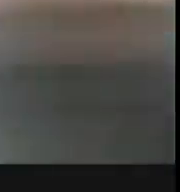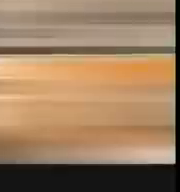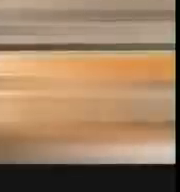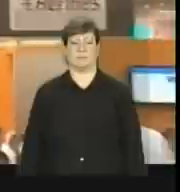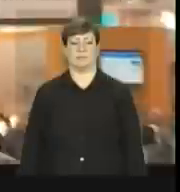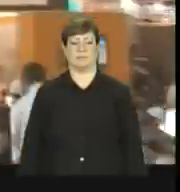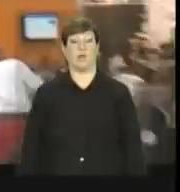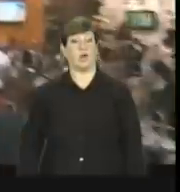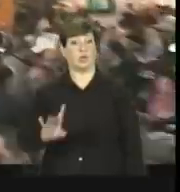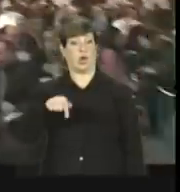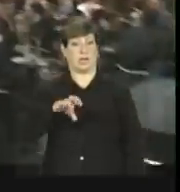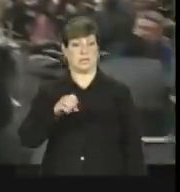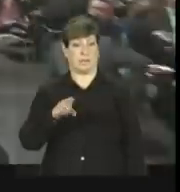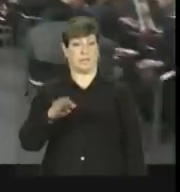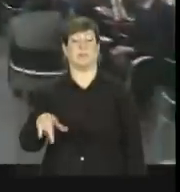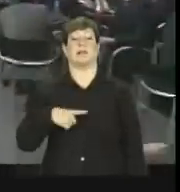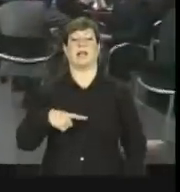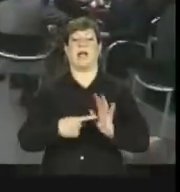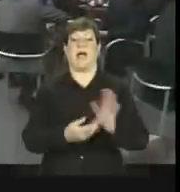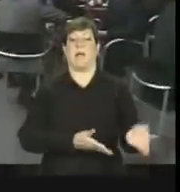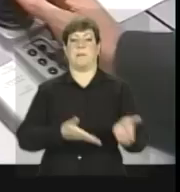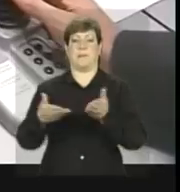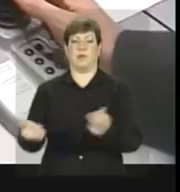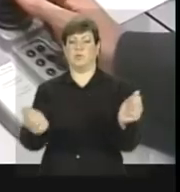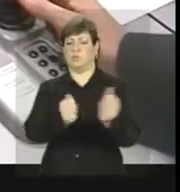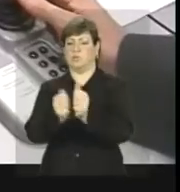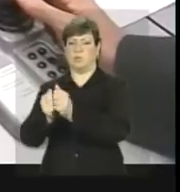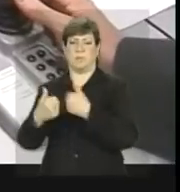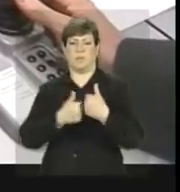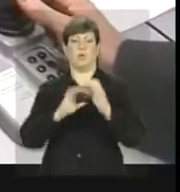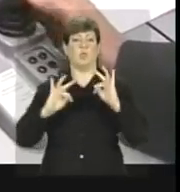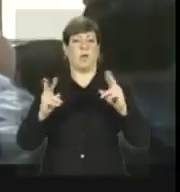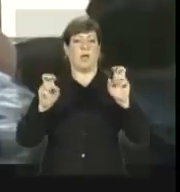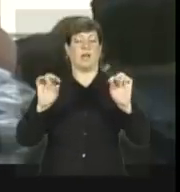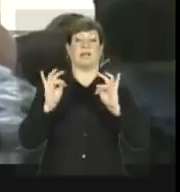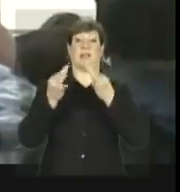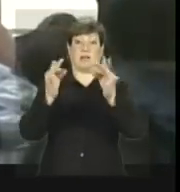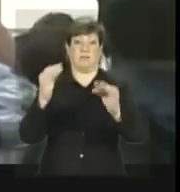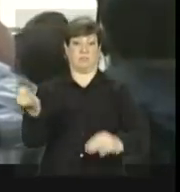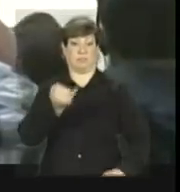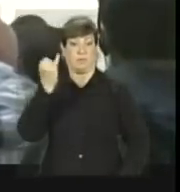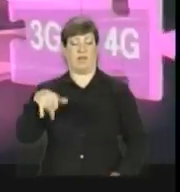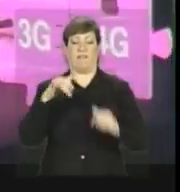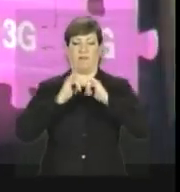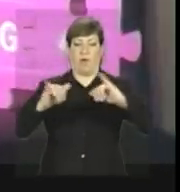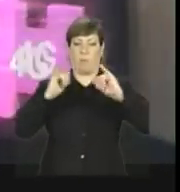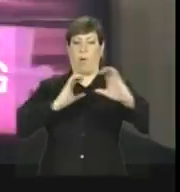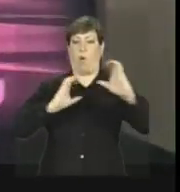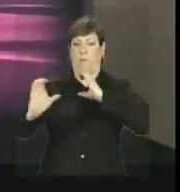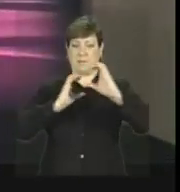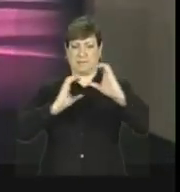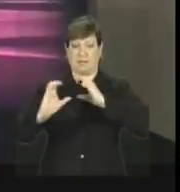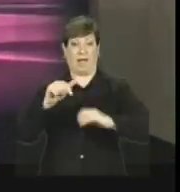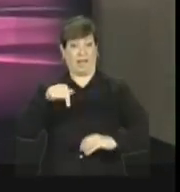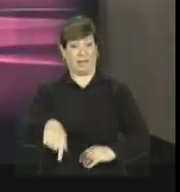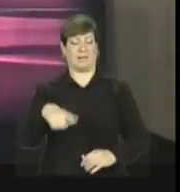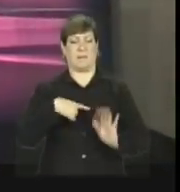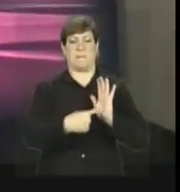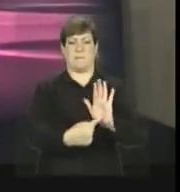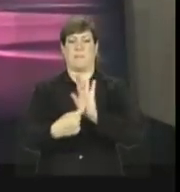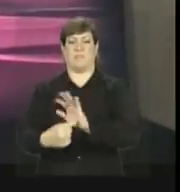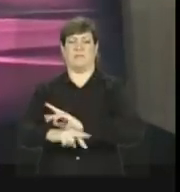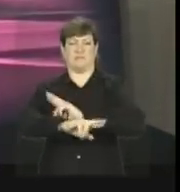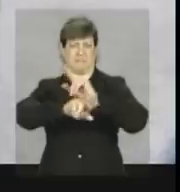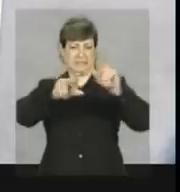Somente na SEBIT são apresentados lado a lado todos os temas relevantes da tecnologia da informação e comunicação. Aqui são expostas